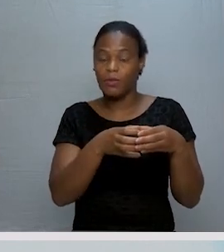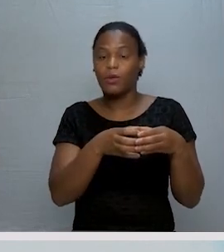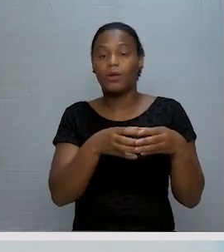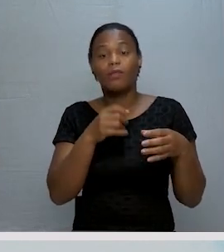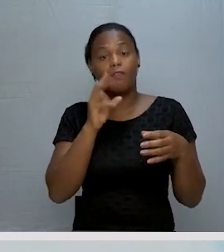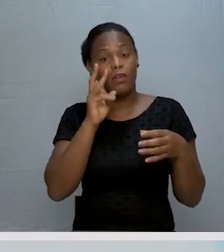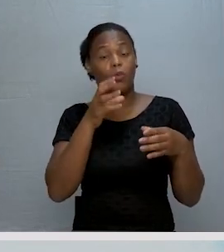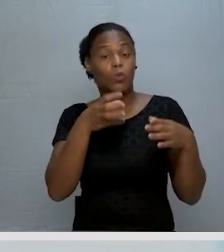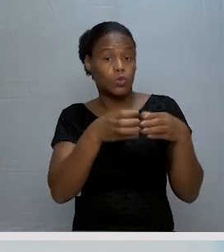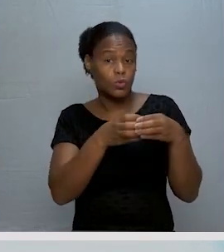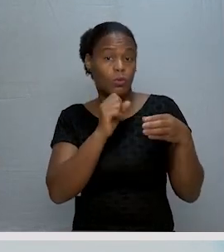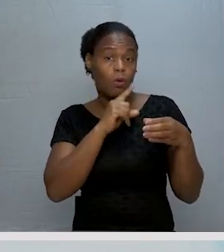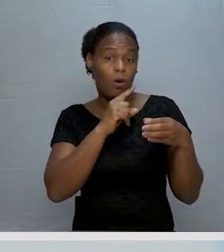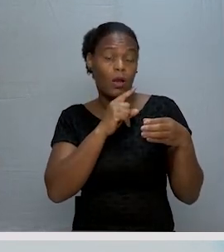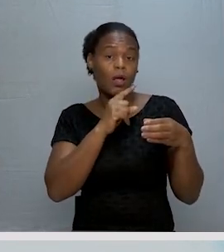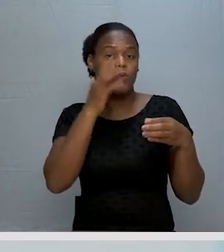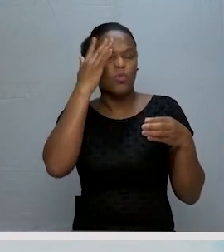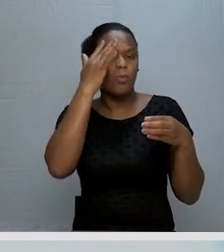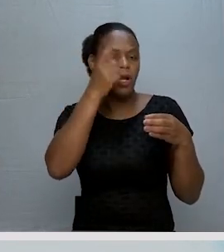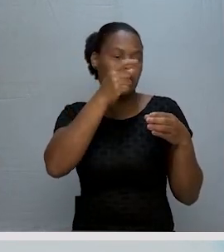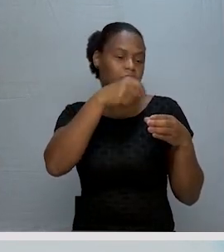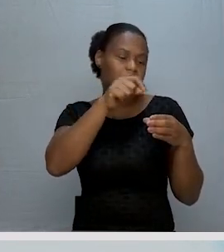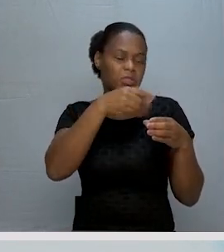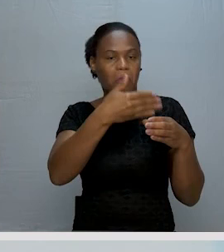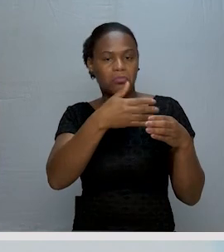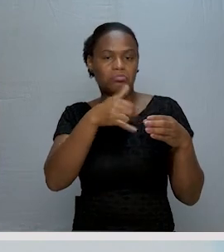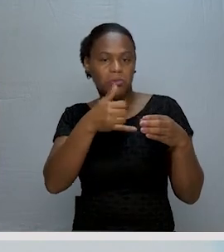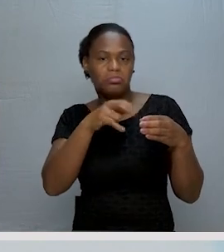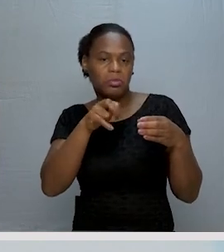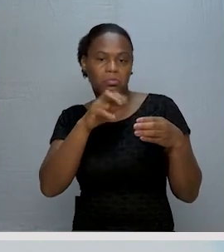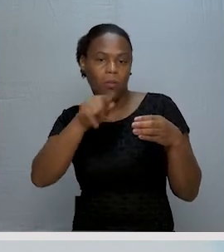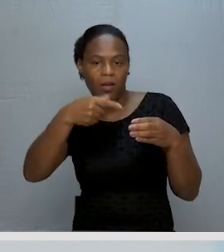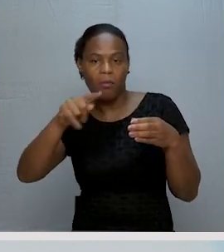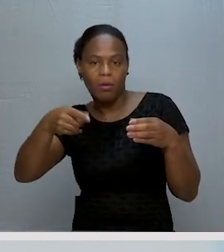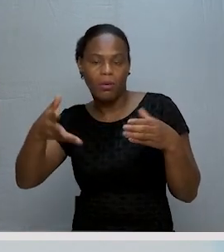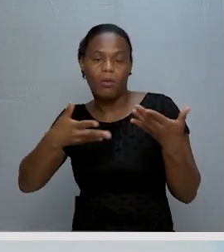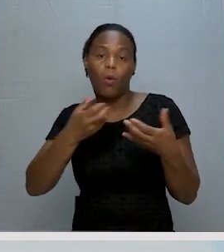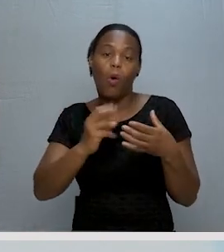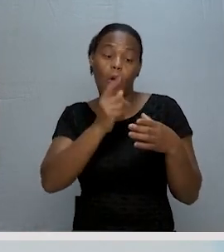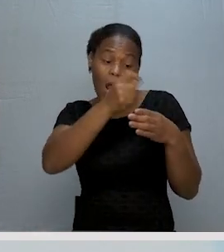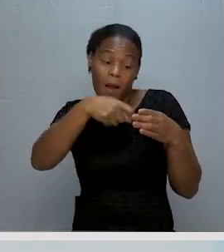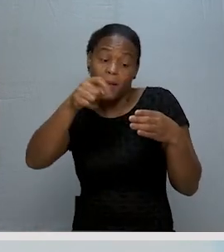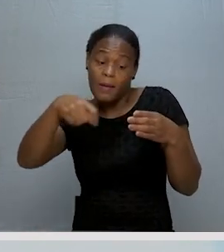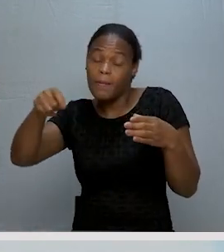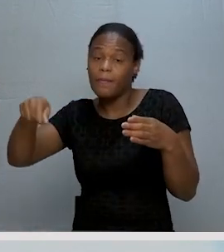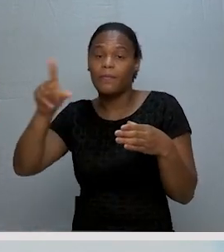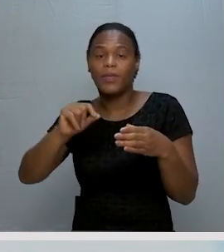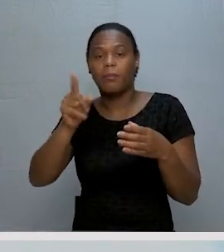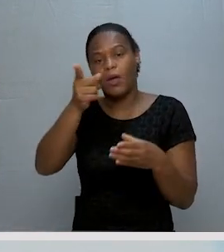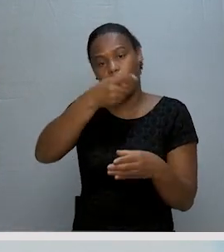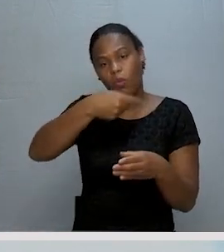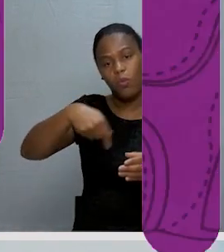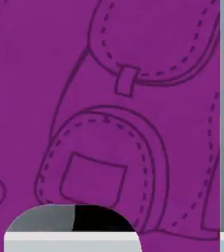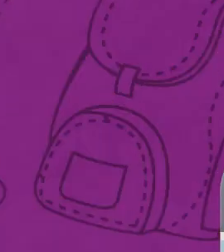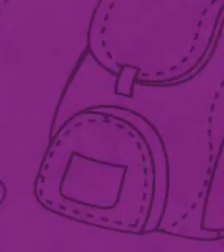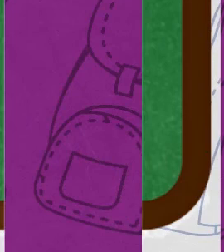conjunto se representa por extensão, por compreensão e também através de diagrama de